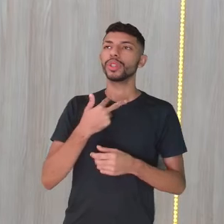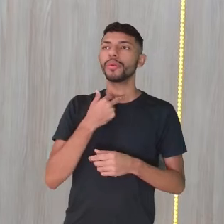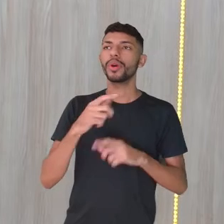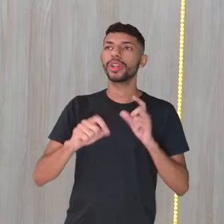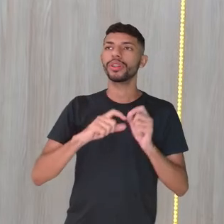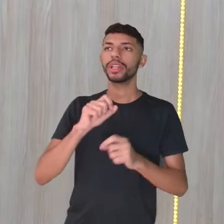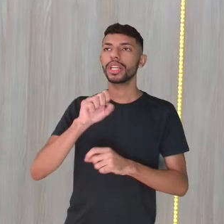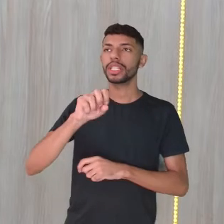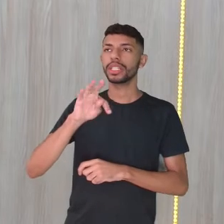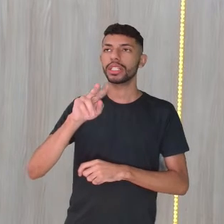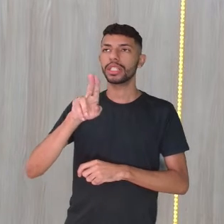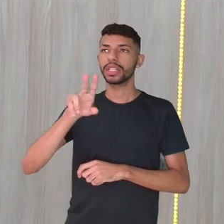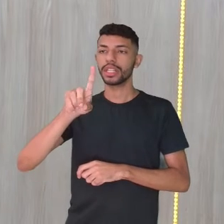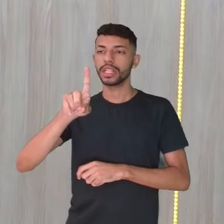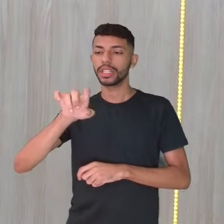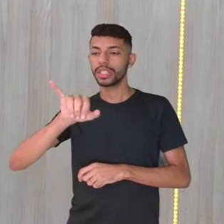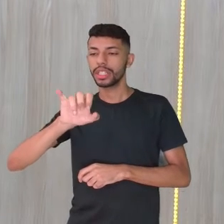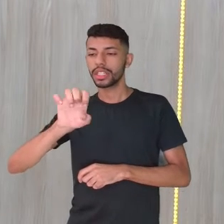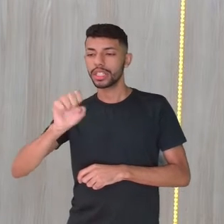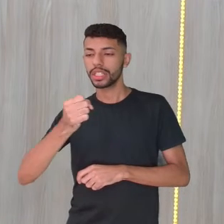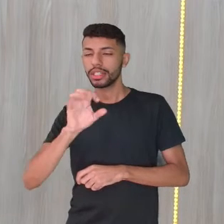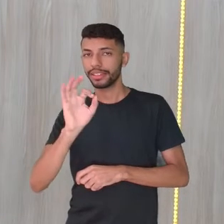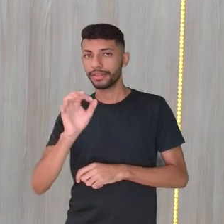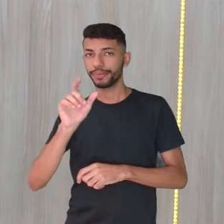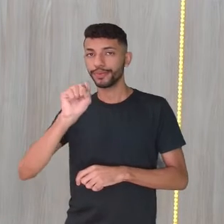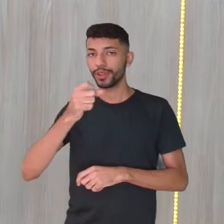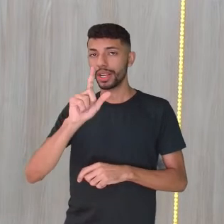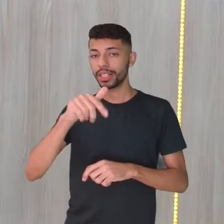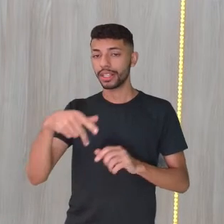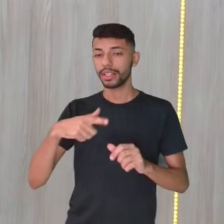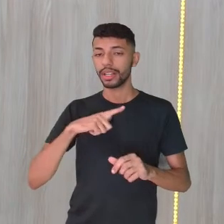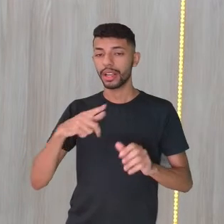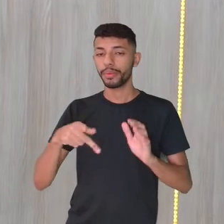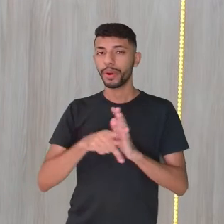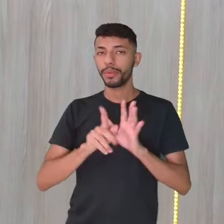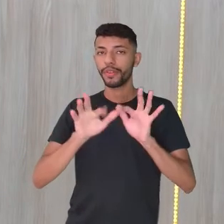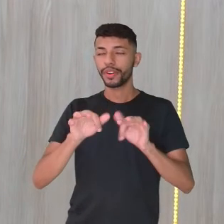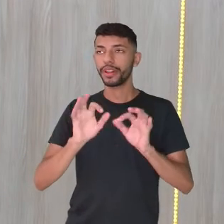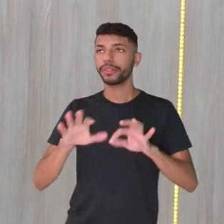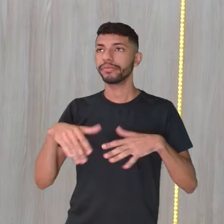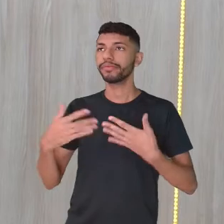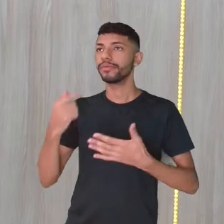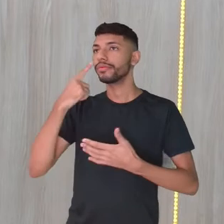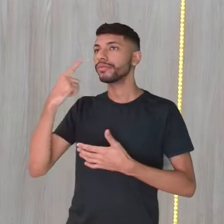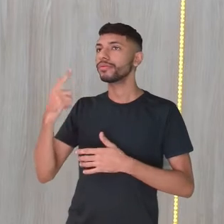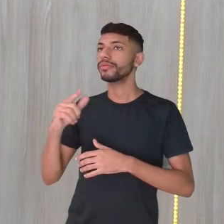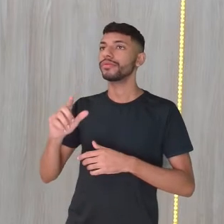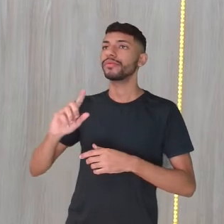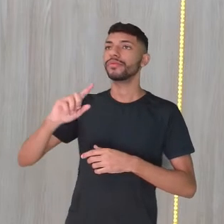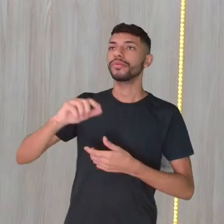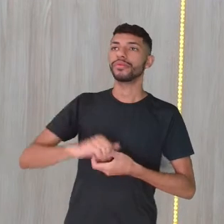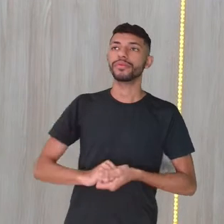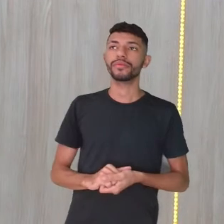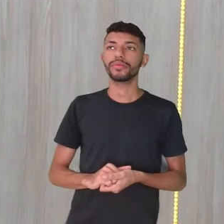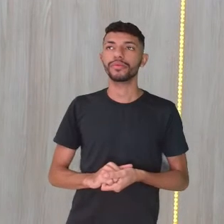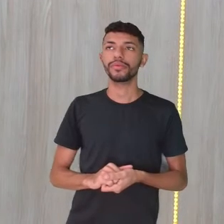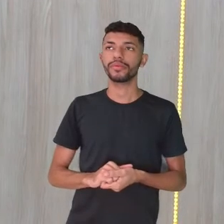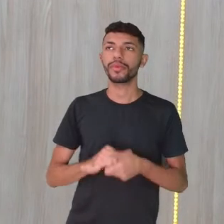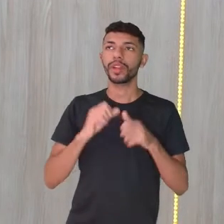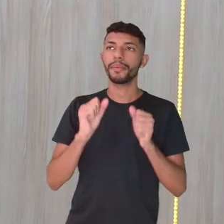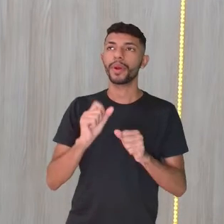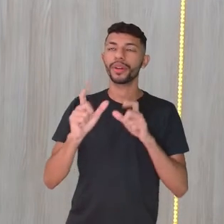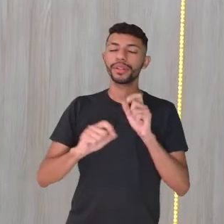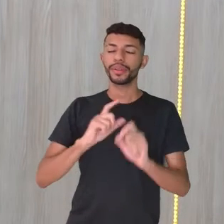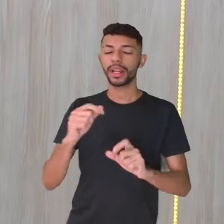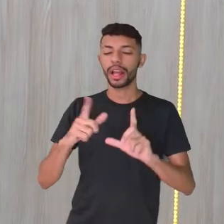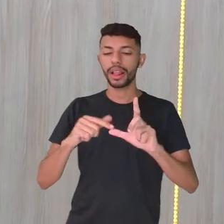S no final. Certo? E aí, esse anterior aqui, só podia ser a letra B ou as